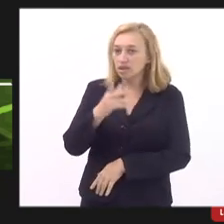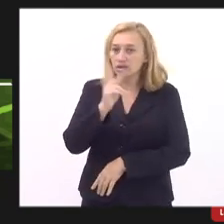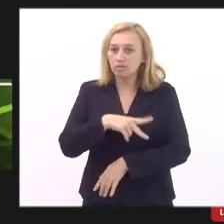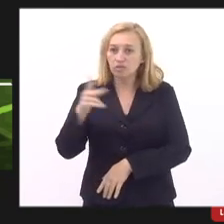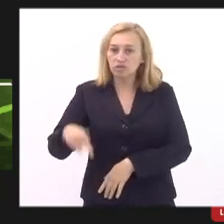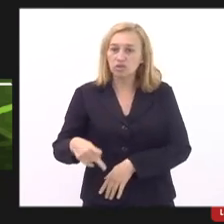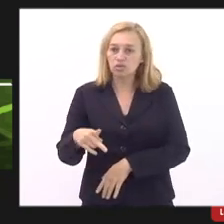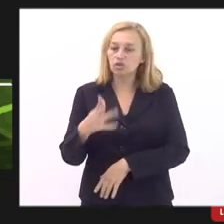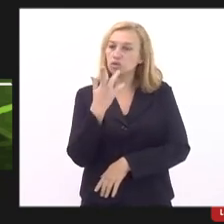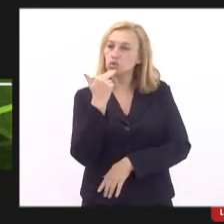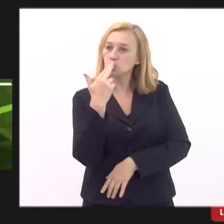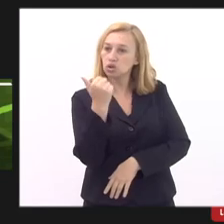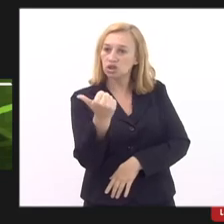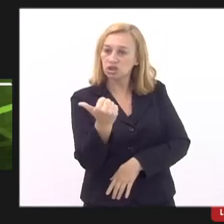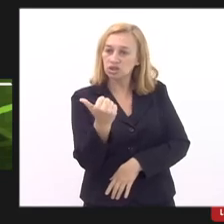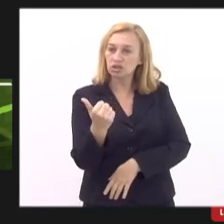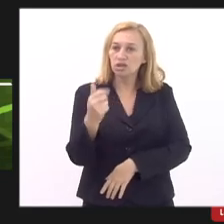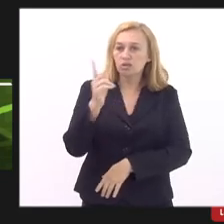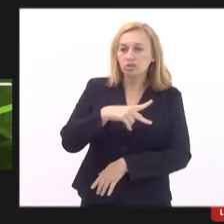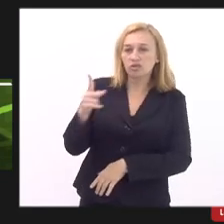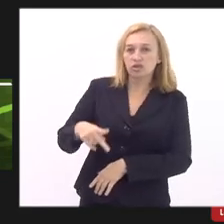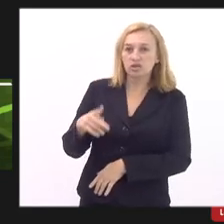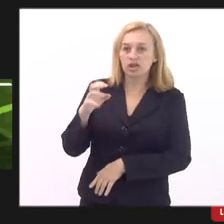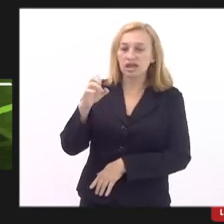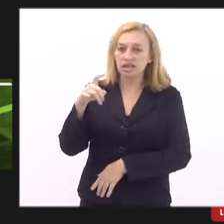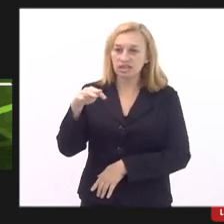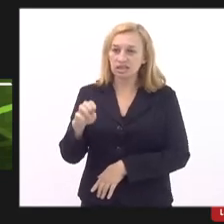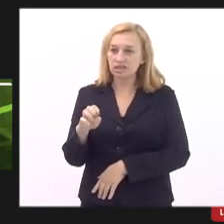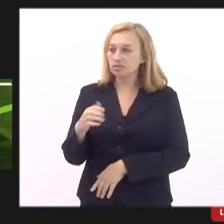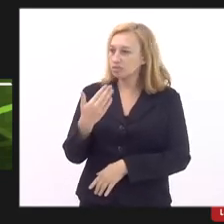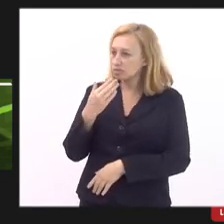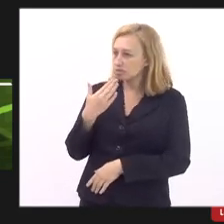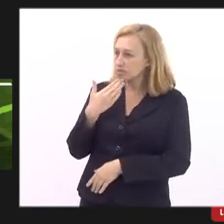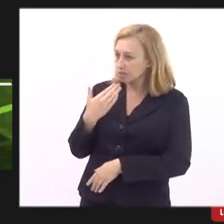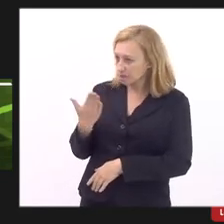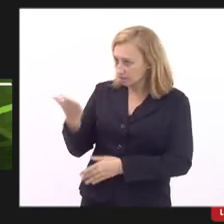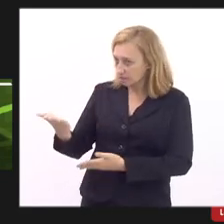nutricionista a professora Elice Elestrine com gentileza.